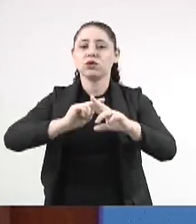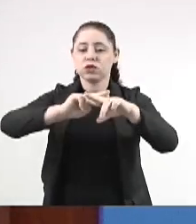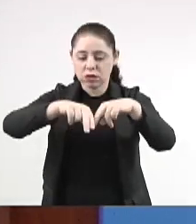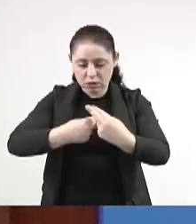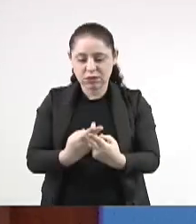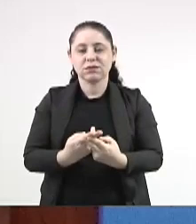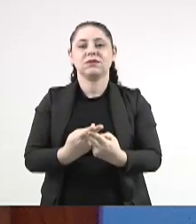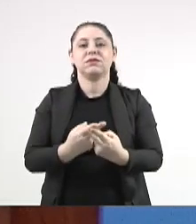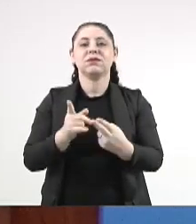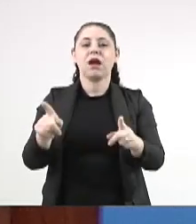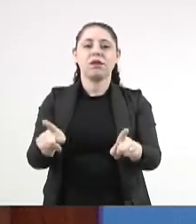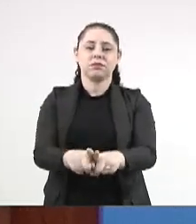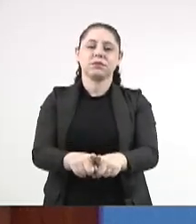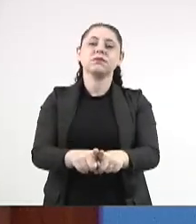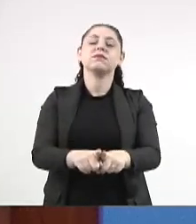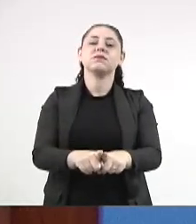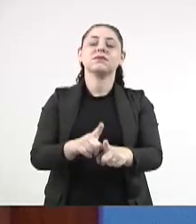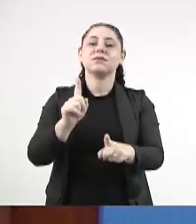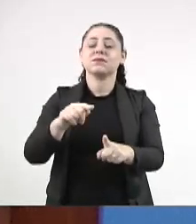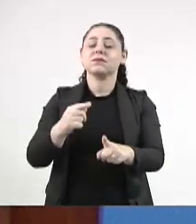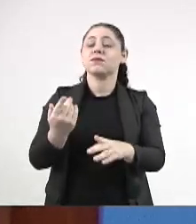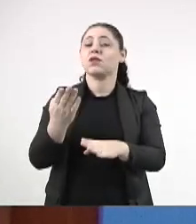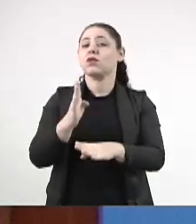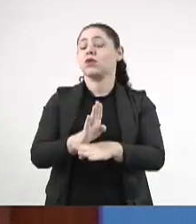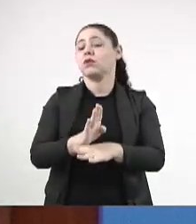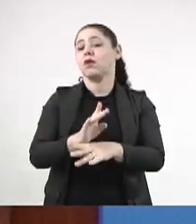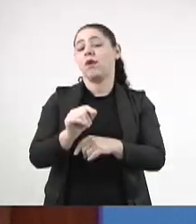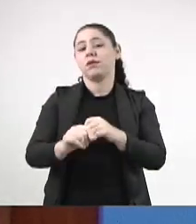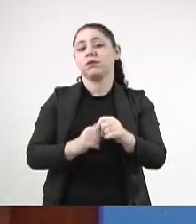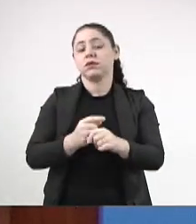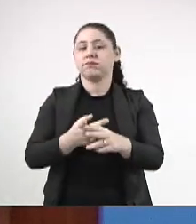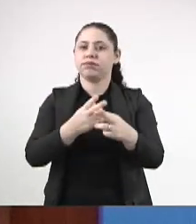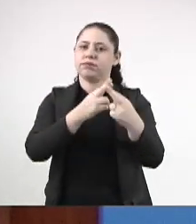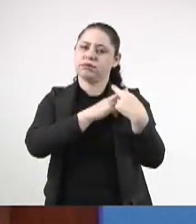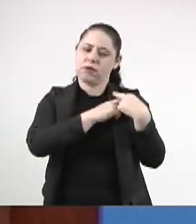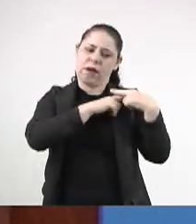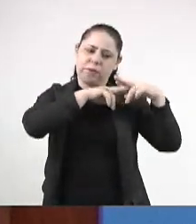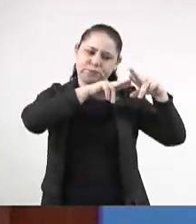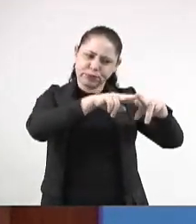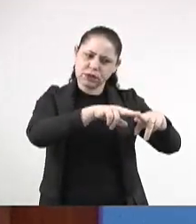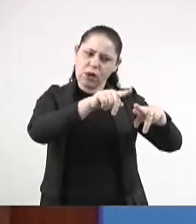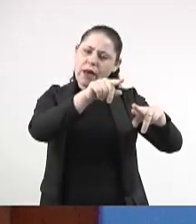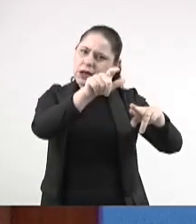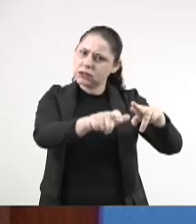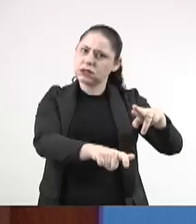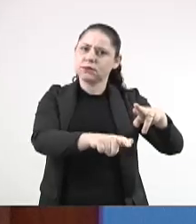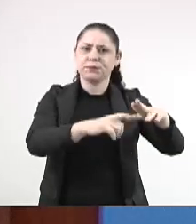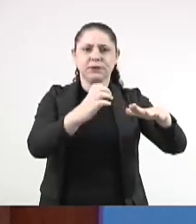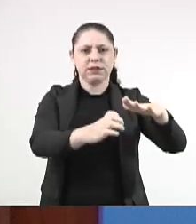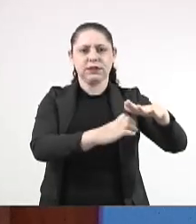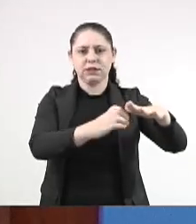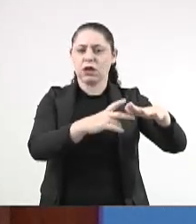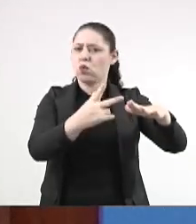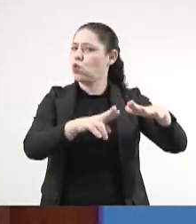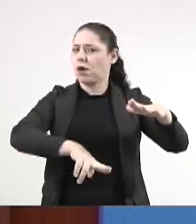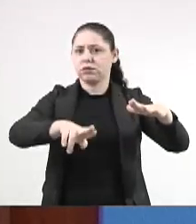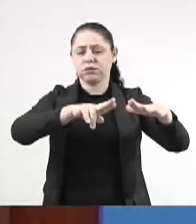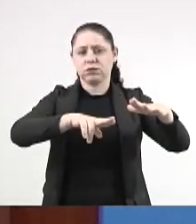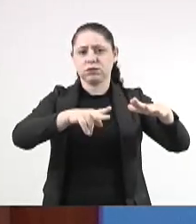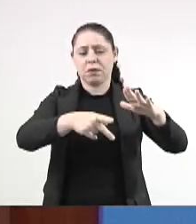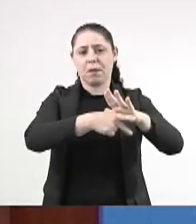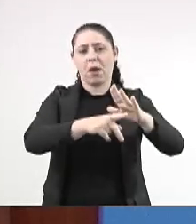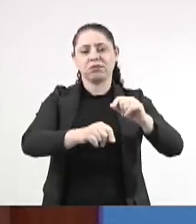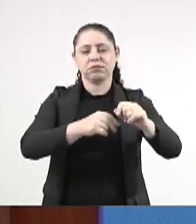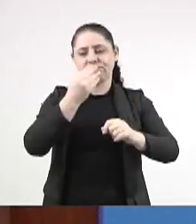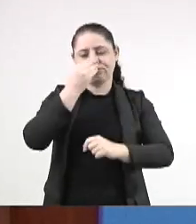o que a gente vai buscar é atribuir responsabilidade. Então, as operadoras, já que não estão dando